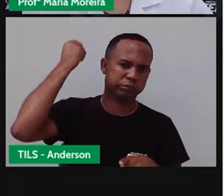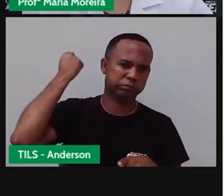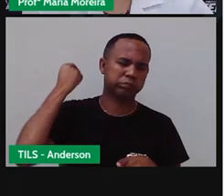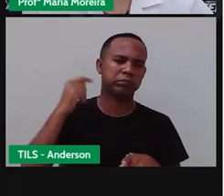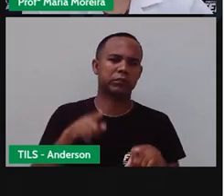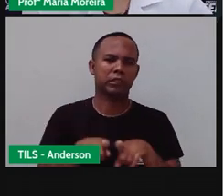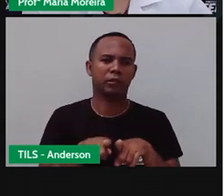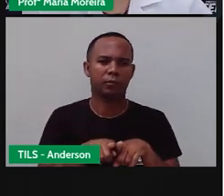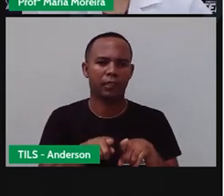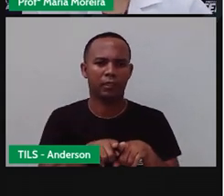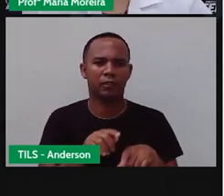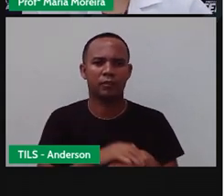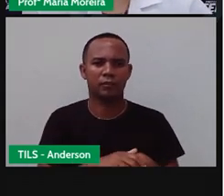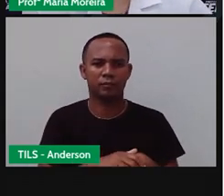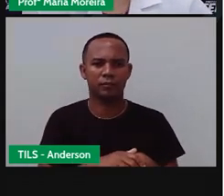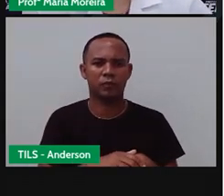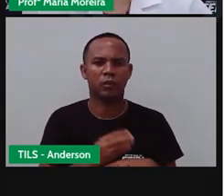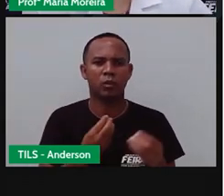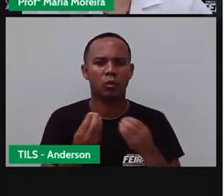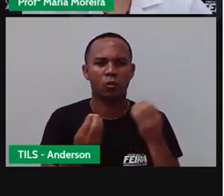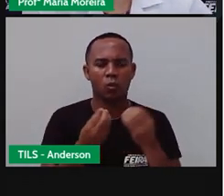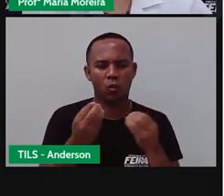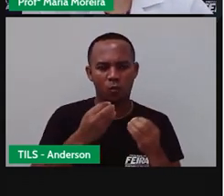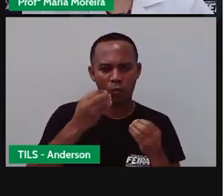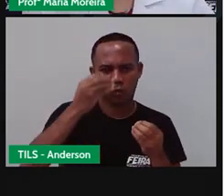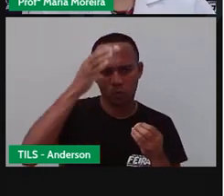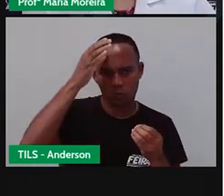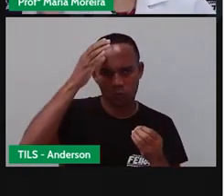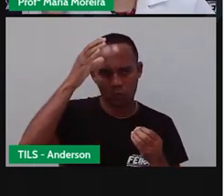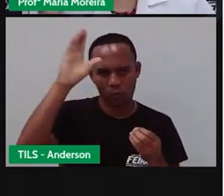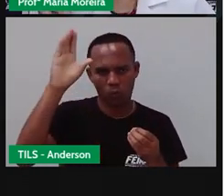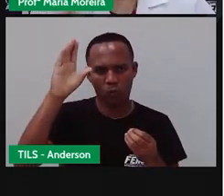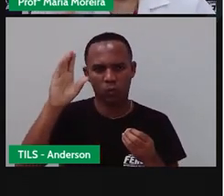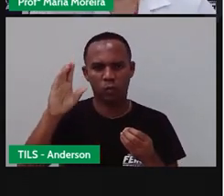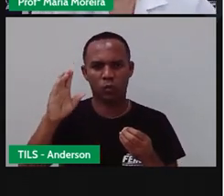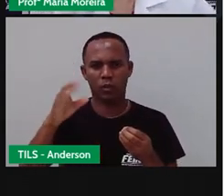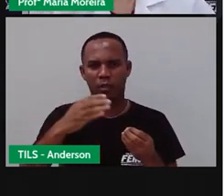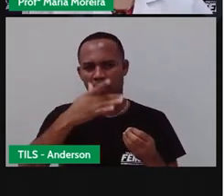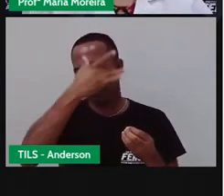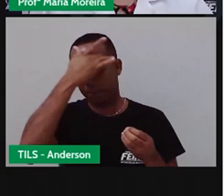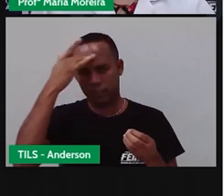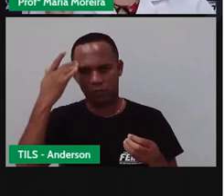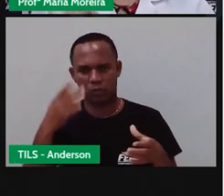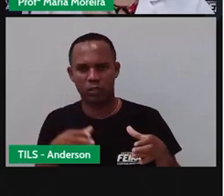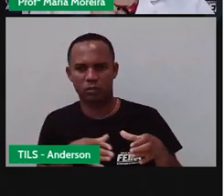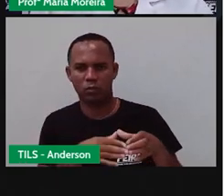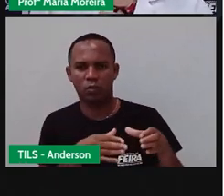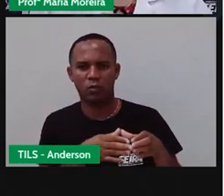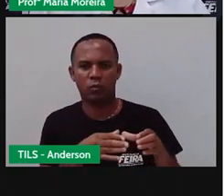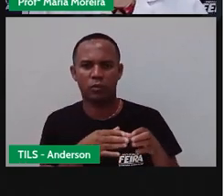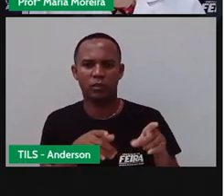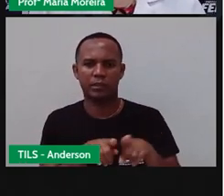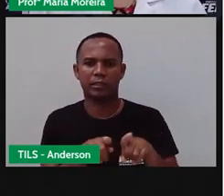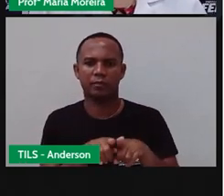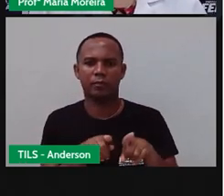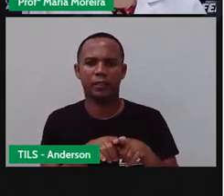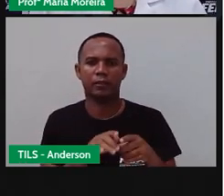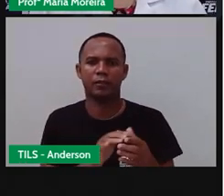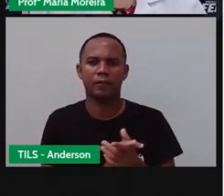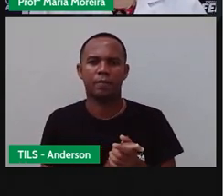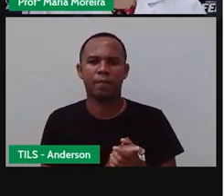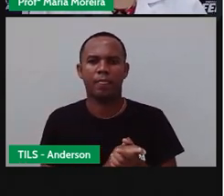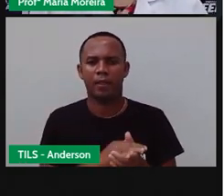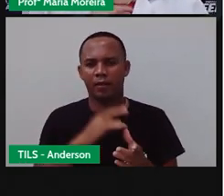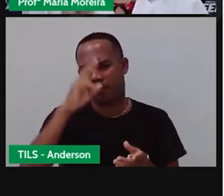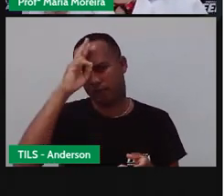e histórias que são parte da cultura oral de um povo. Vocês lembram que quando a Pró estava falando aqui sobre Feira de Santana,